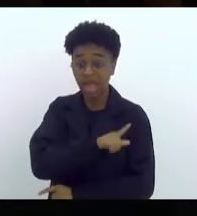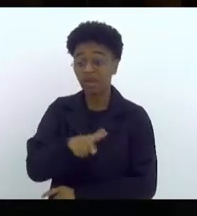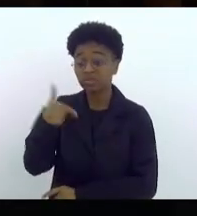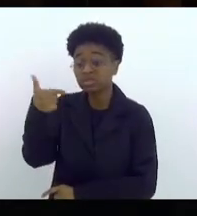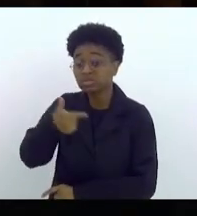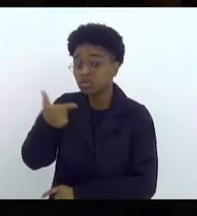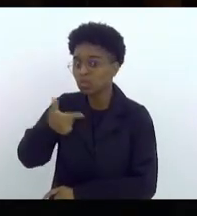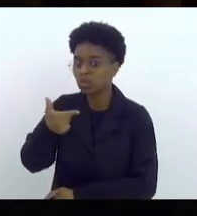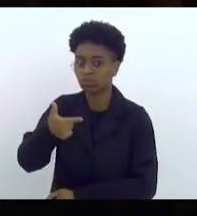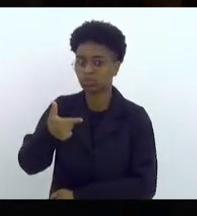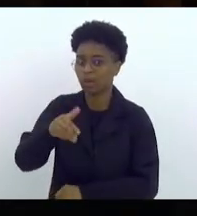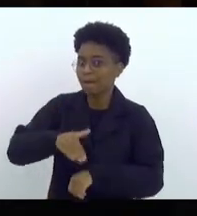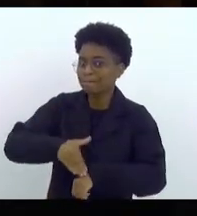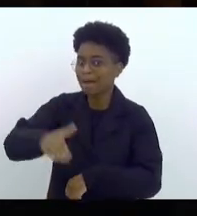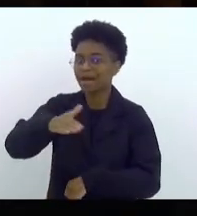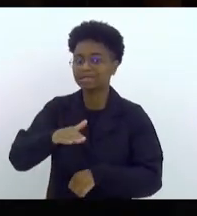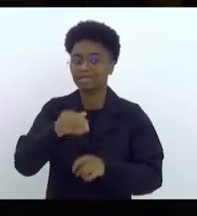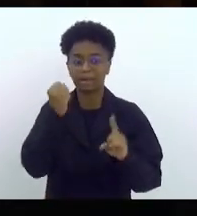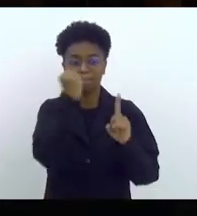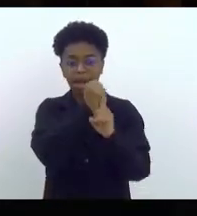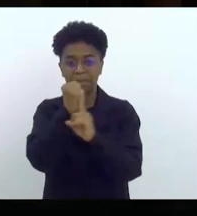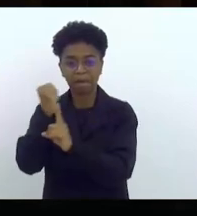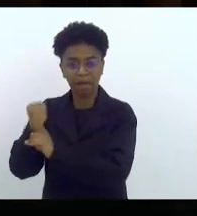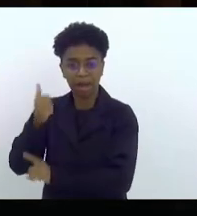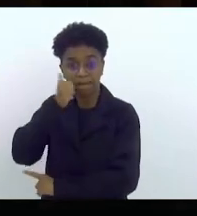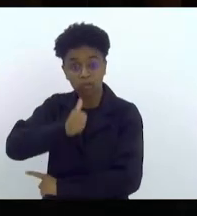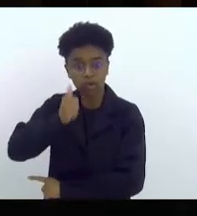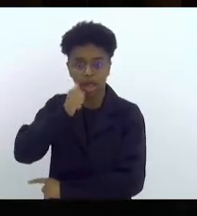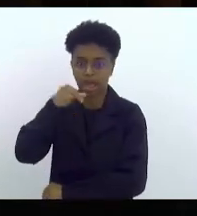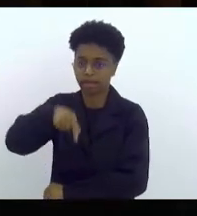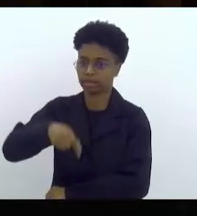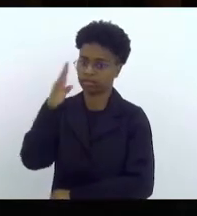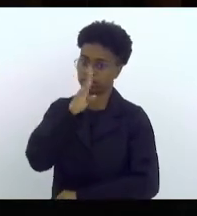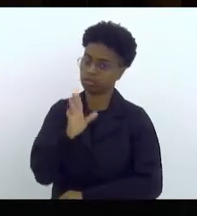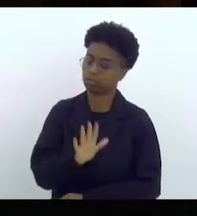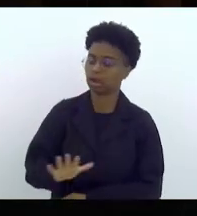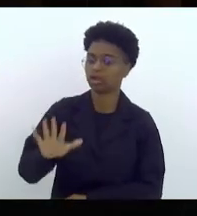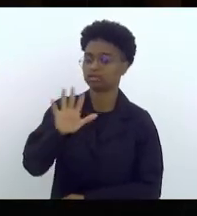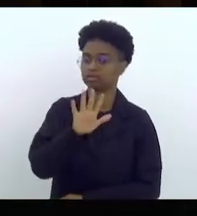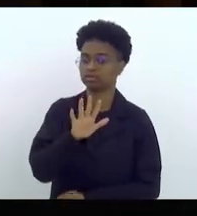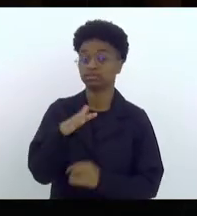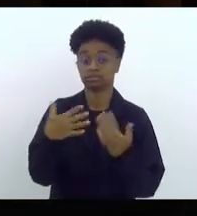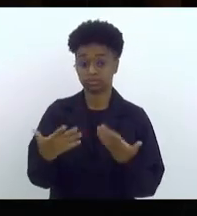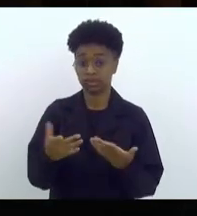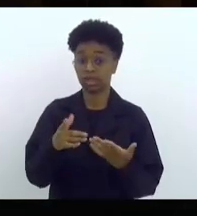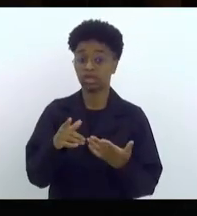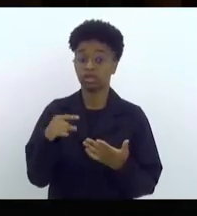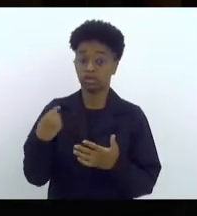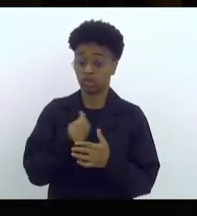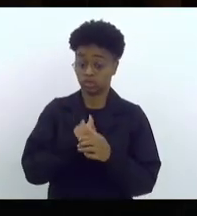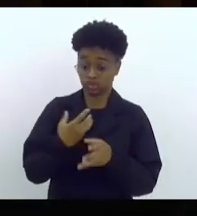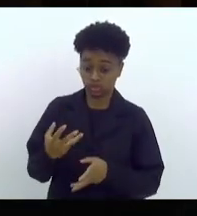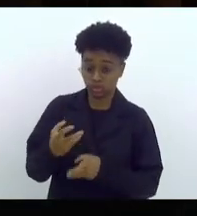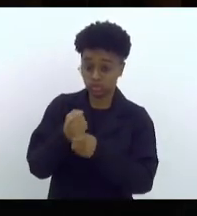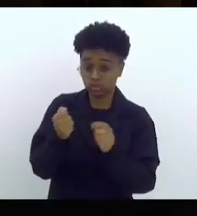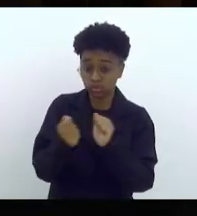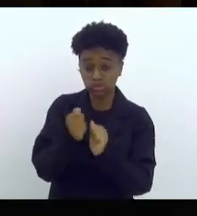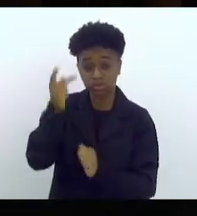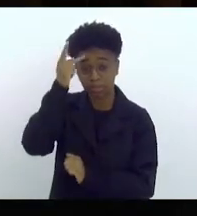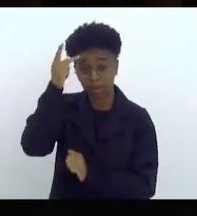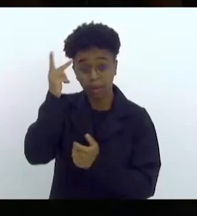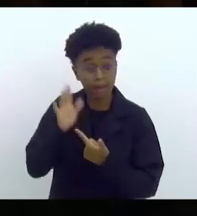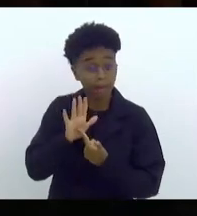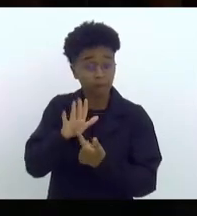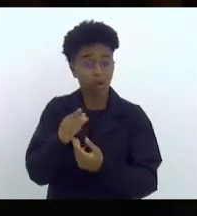maior índice de feminicídios do país. A gente, só junto com São Paulo, revela